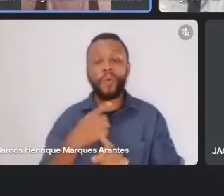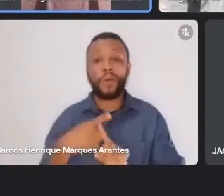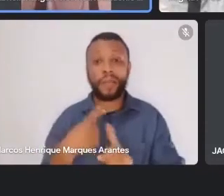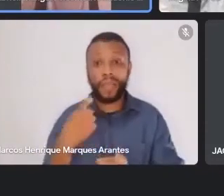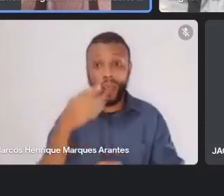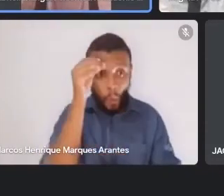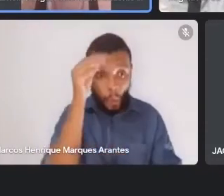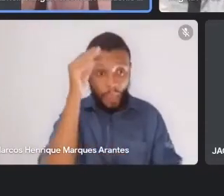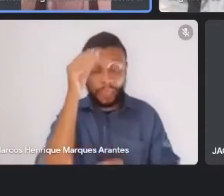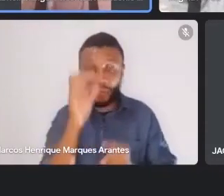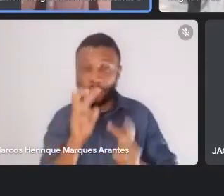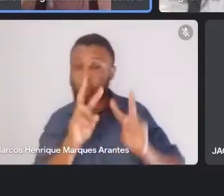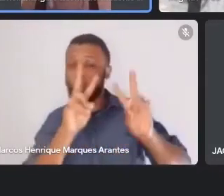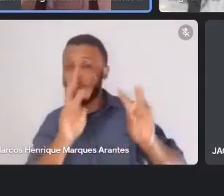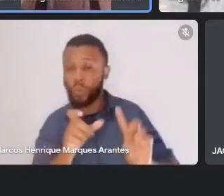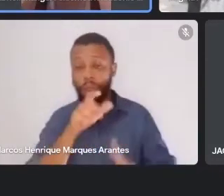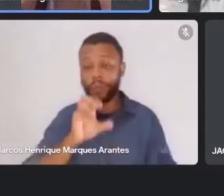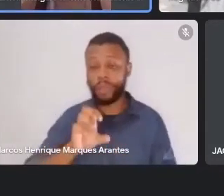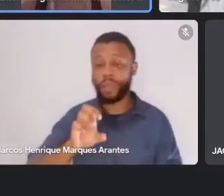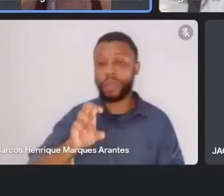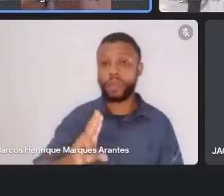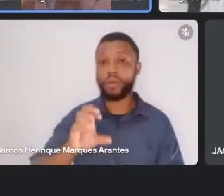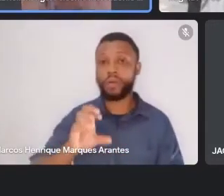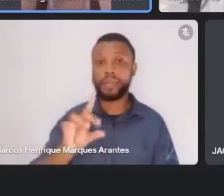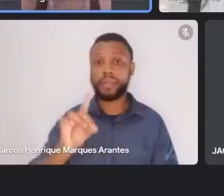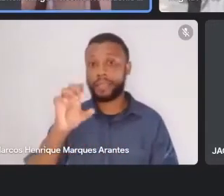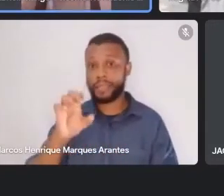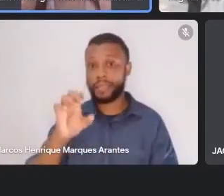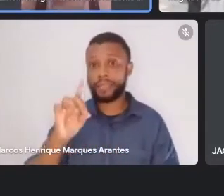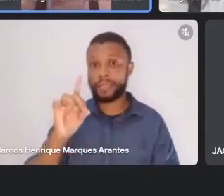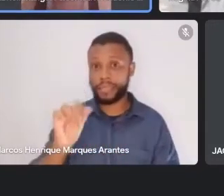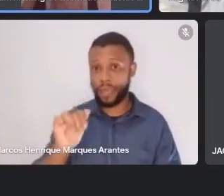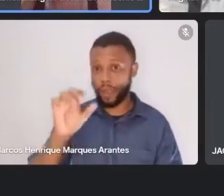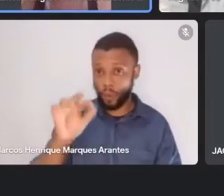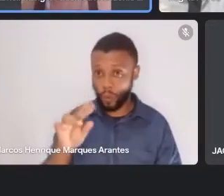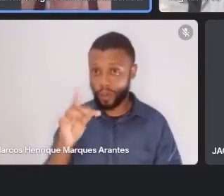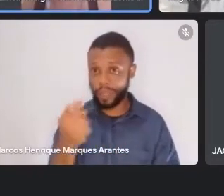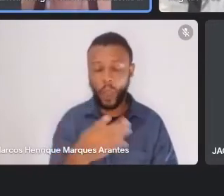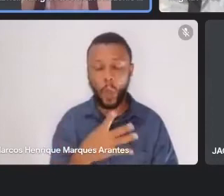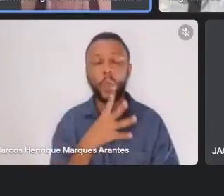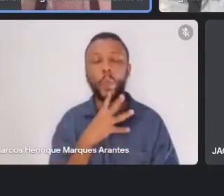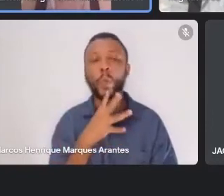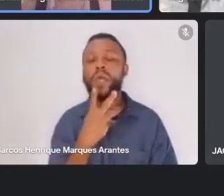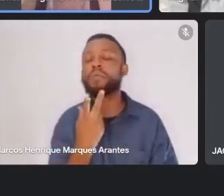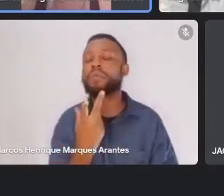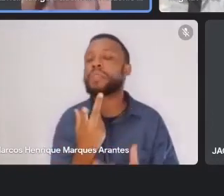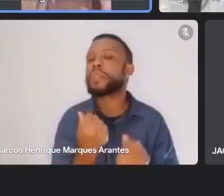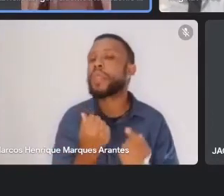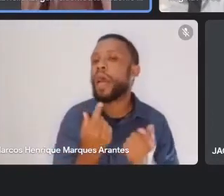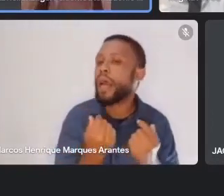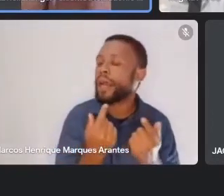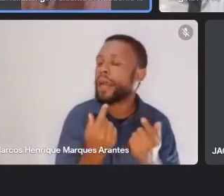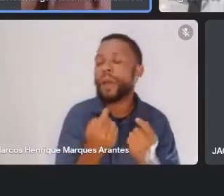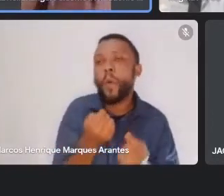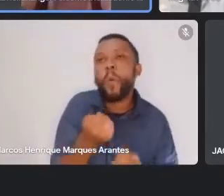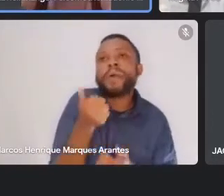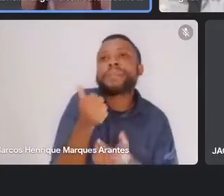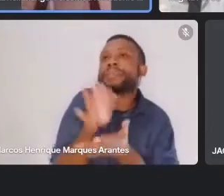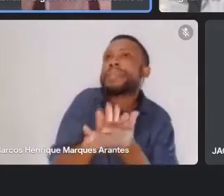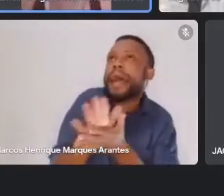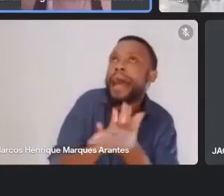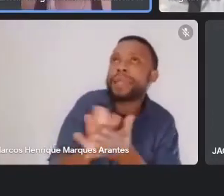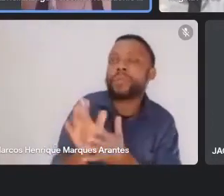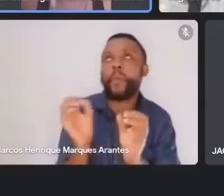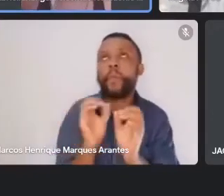de Alquide da Cunha, quase nada, posso dizer que nada, perto do que vocês falaram, acredito que quase nada, né, do nada, nada não